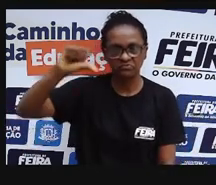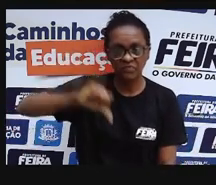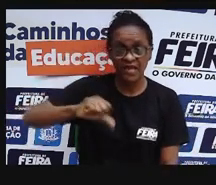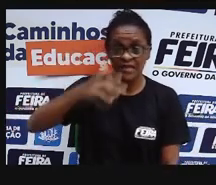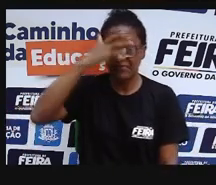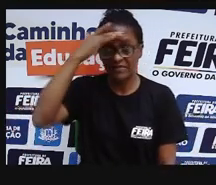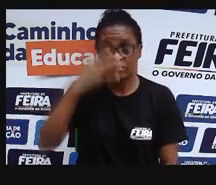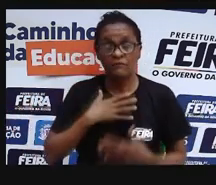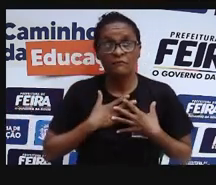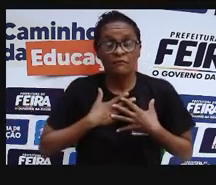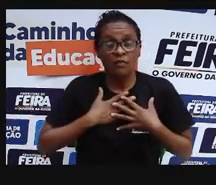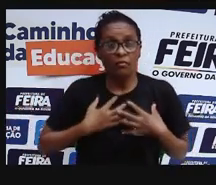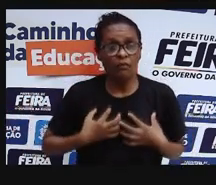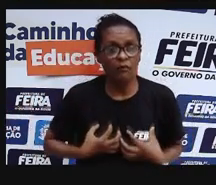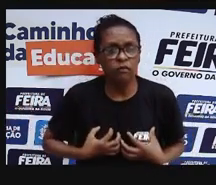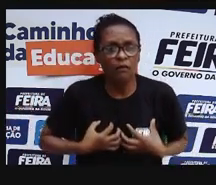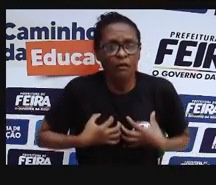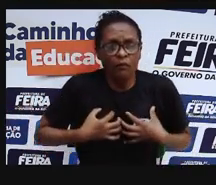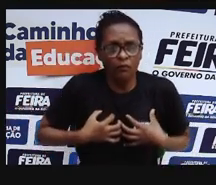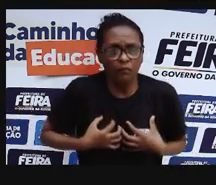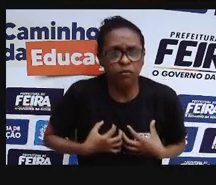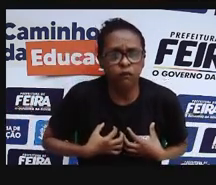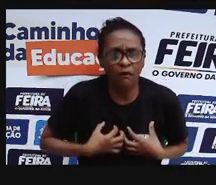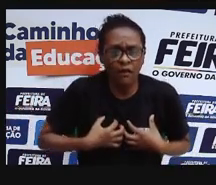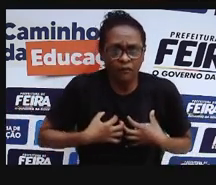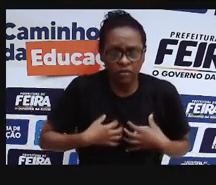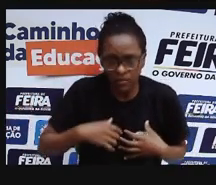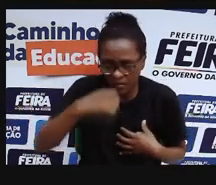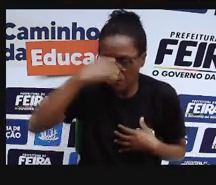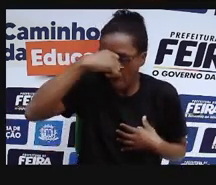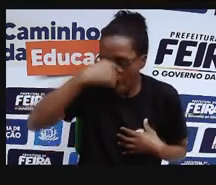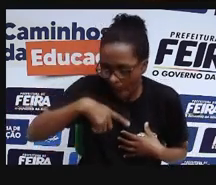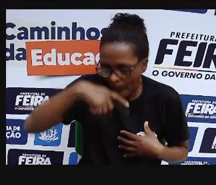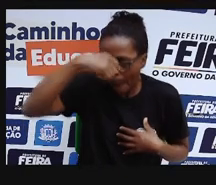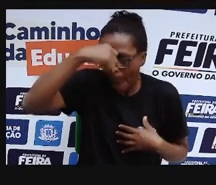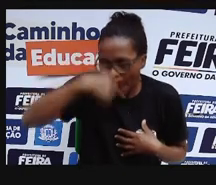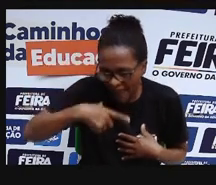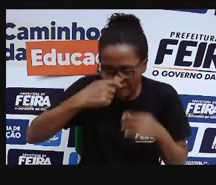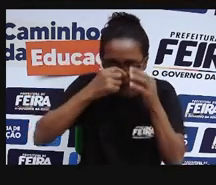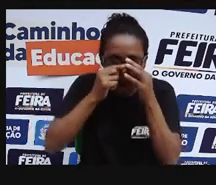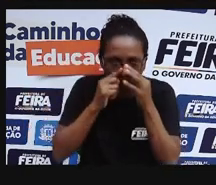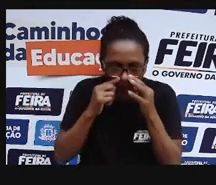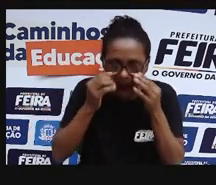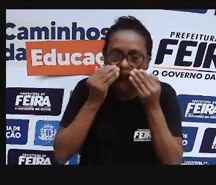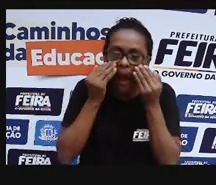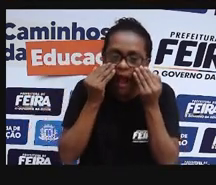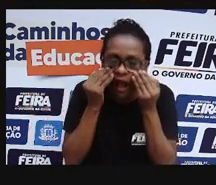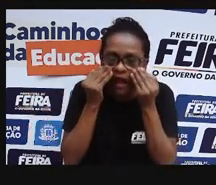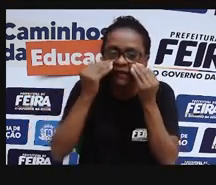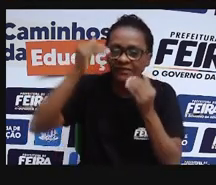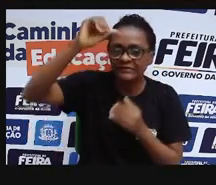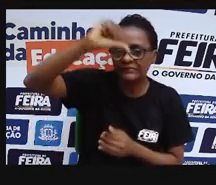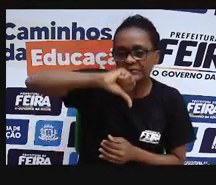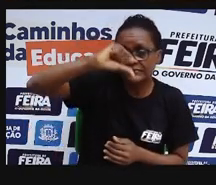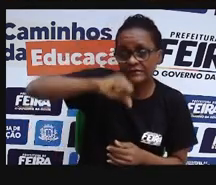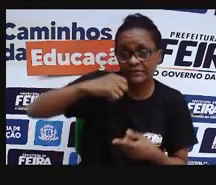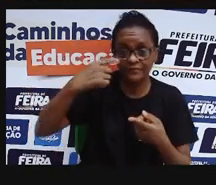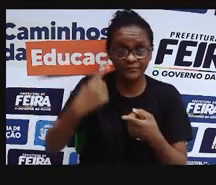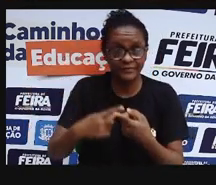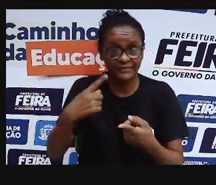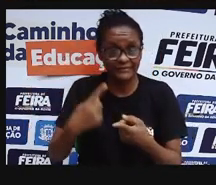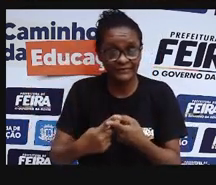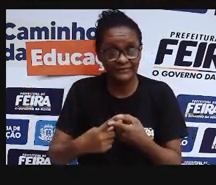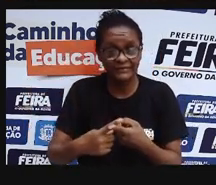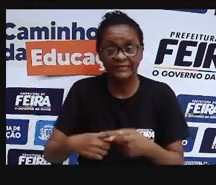respiratórios. Pessoas com asma, com sinusite, com alergias. Então, esse ambiente que não está